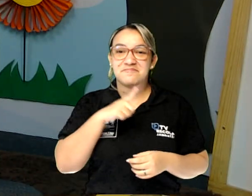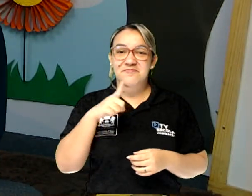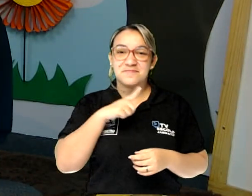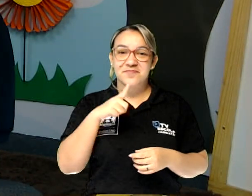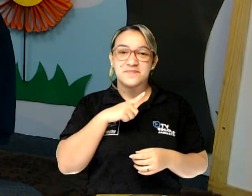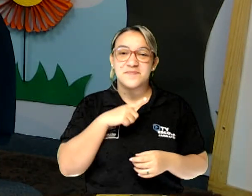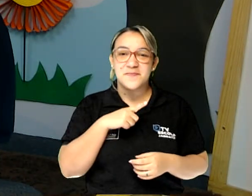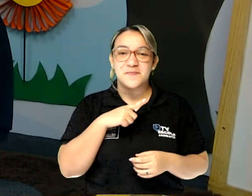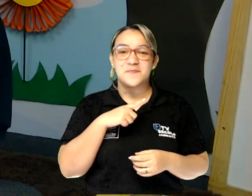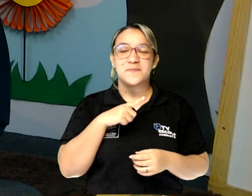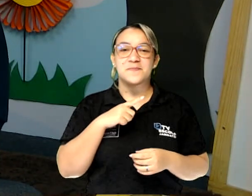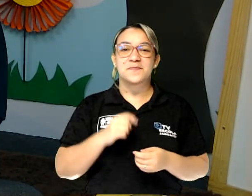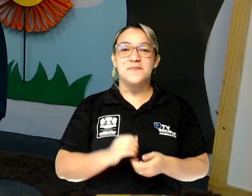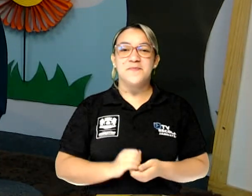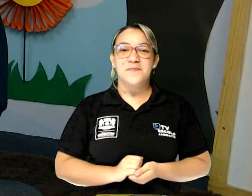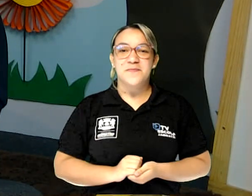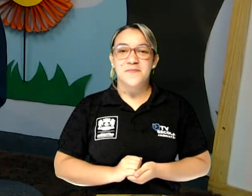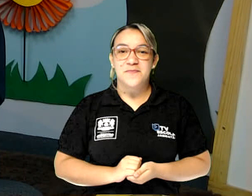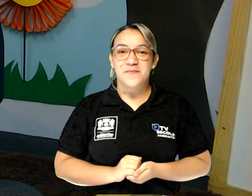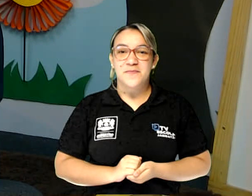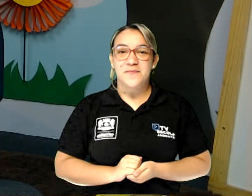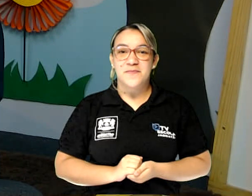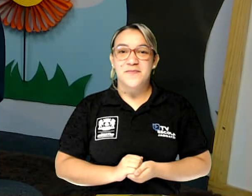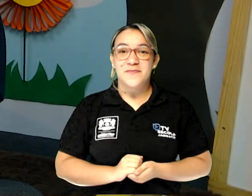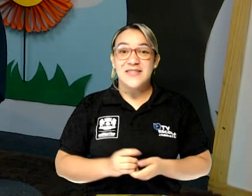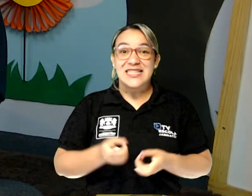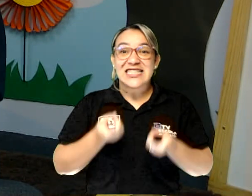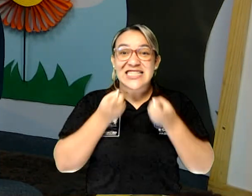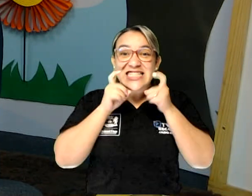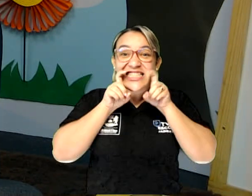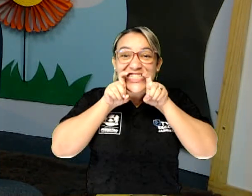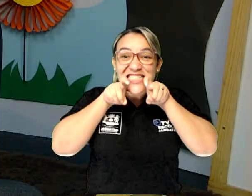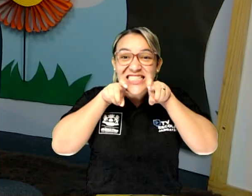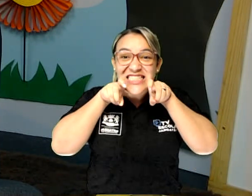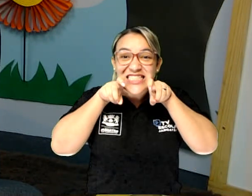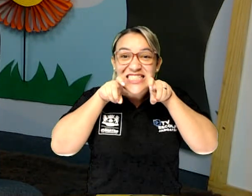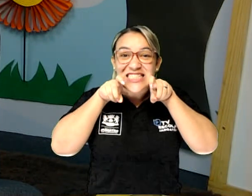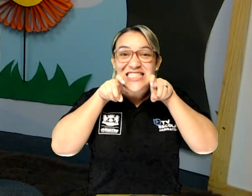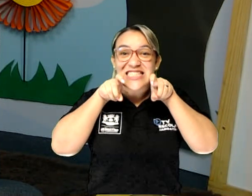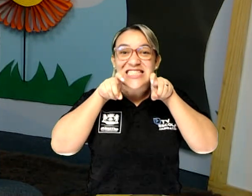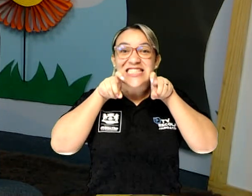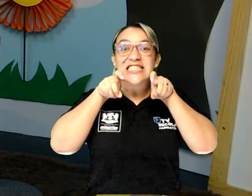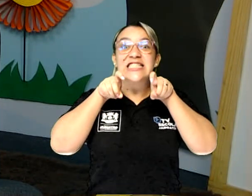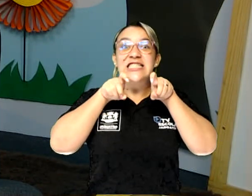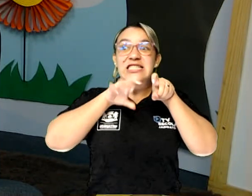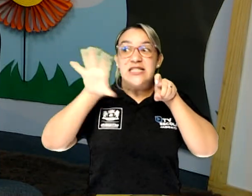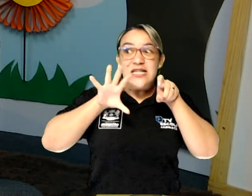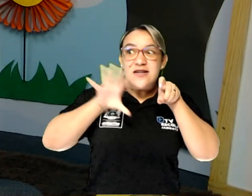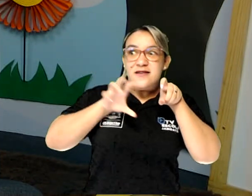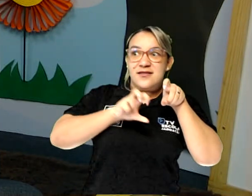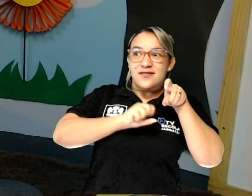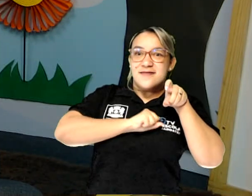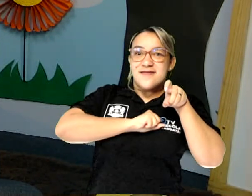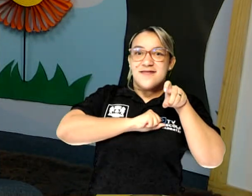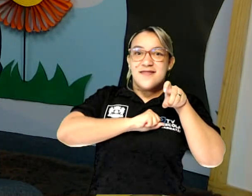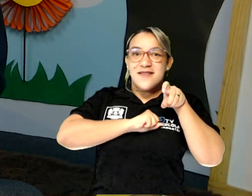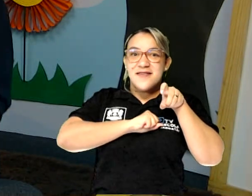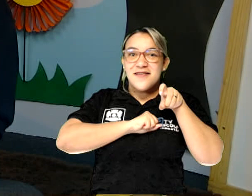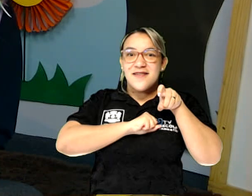presas incríveis.